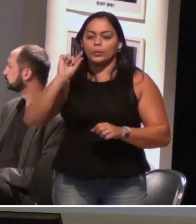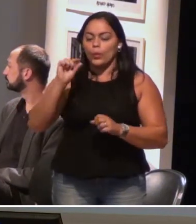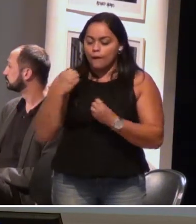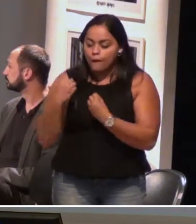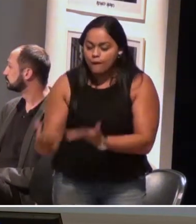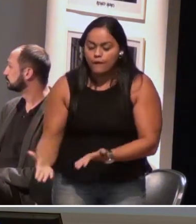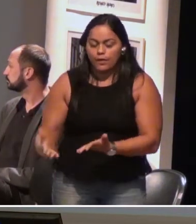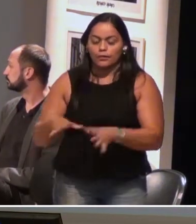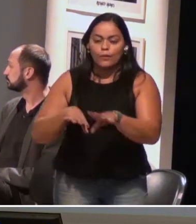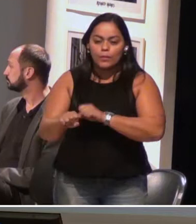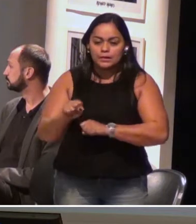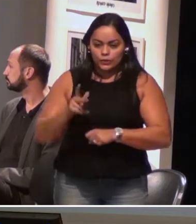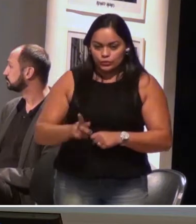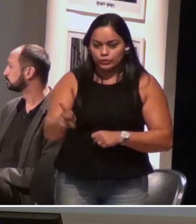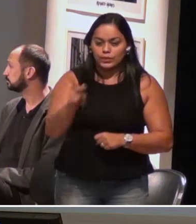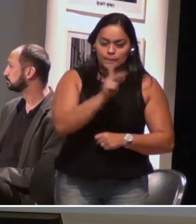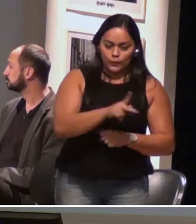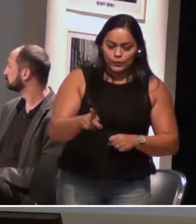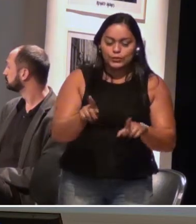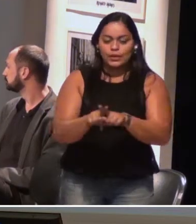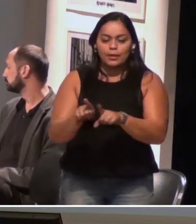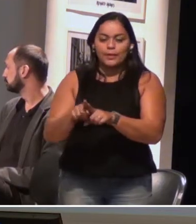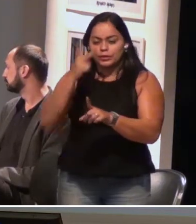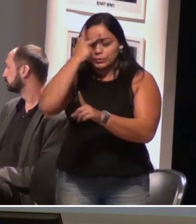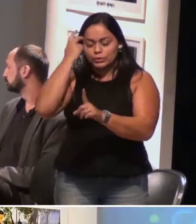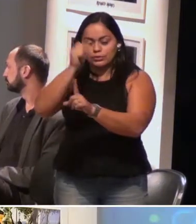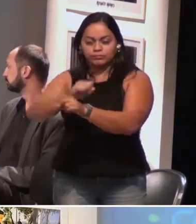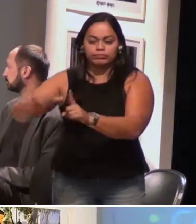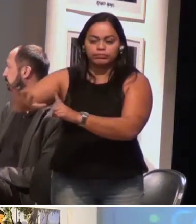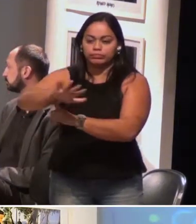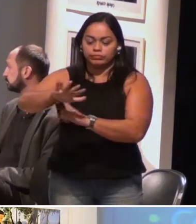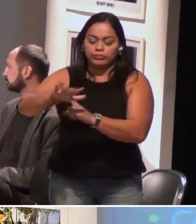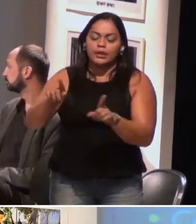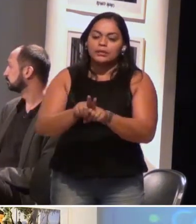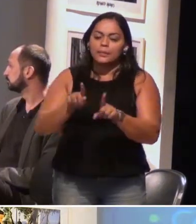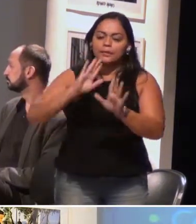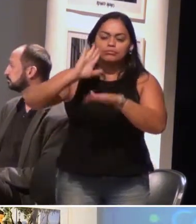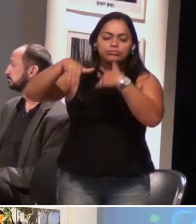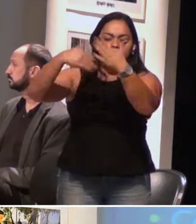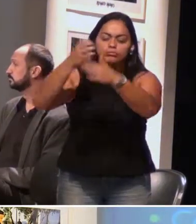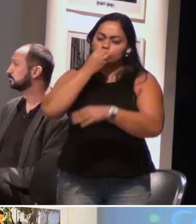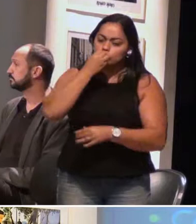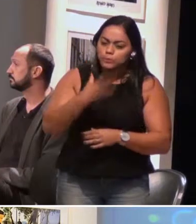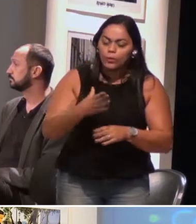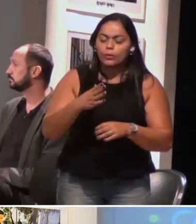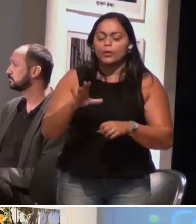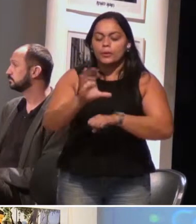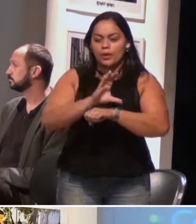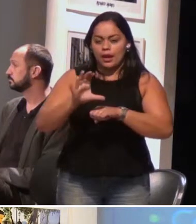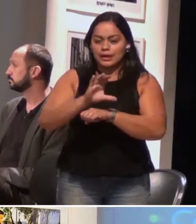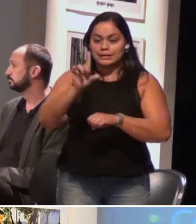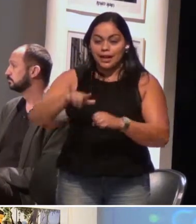continuada, tanto para os professores quanto para a comunidade. Um avanço que foi muito bom para o CAIS é esse